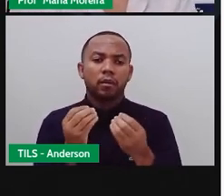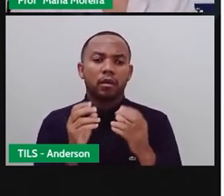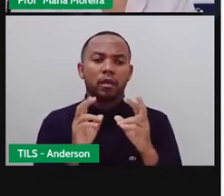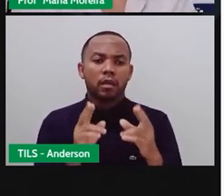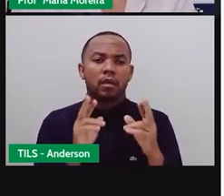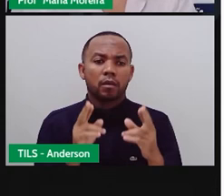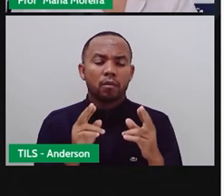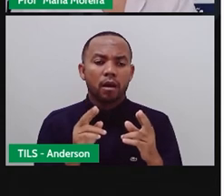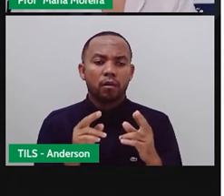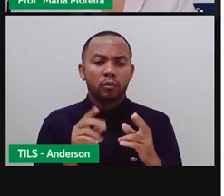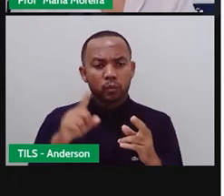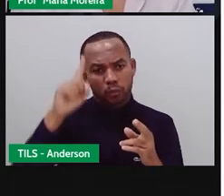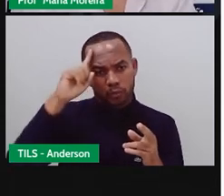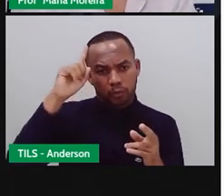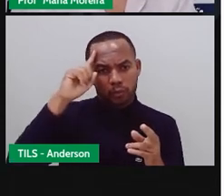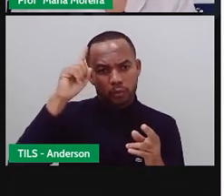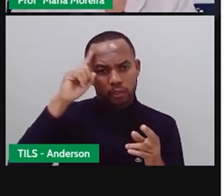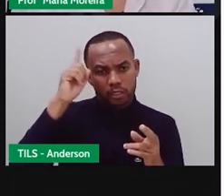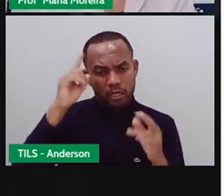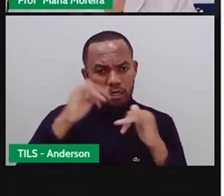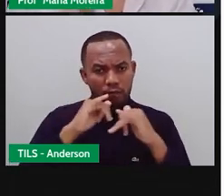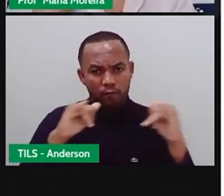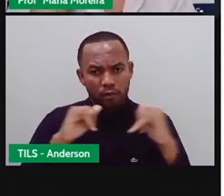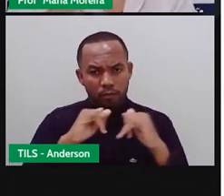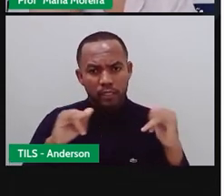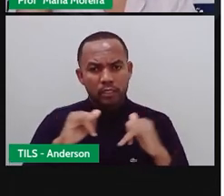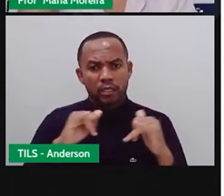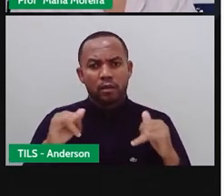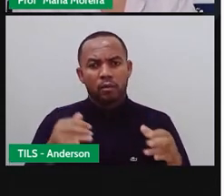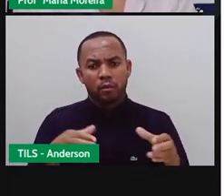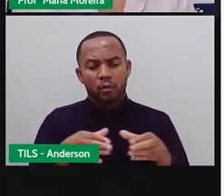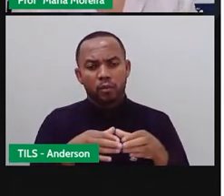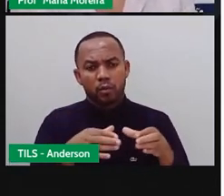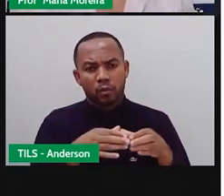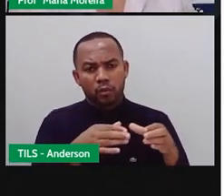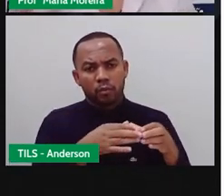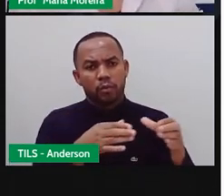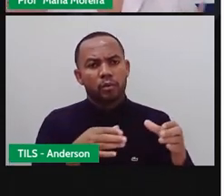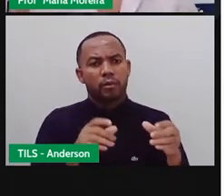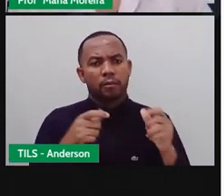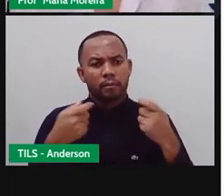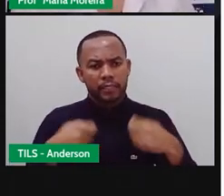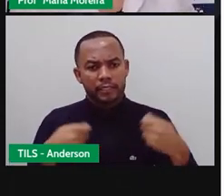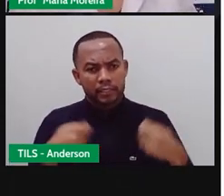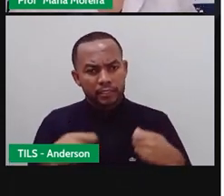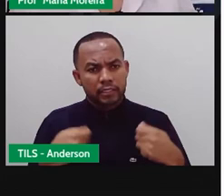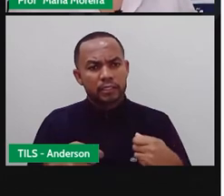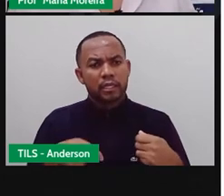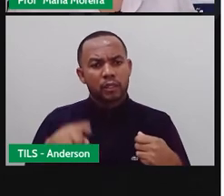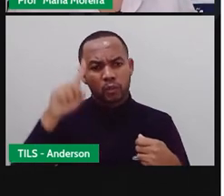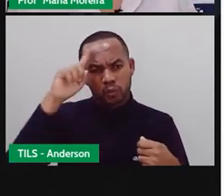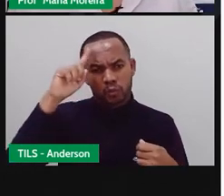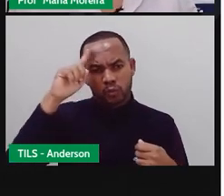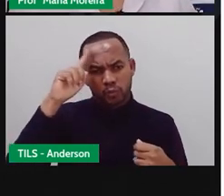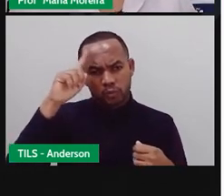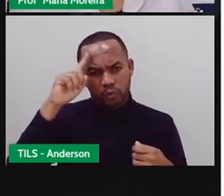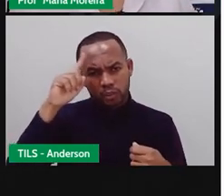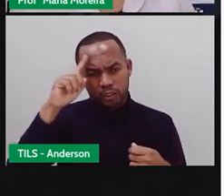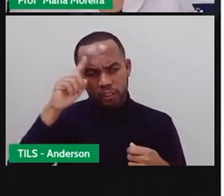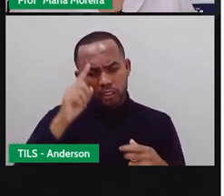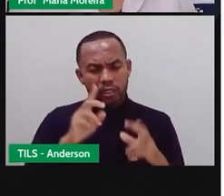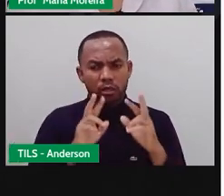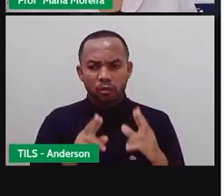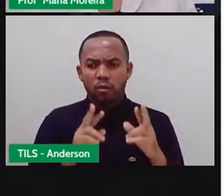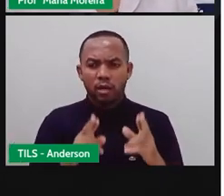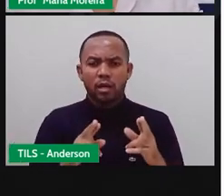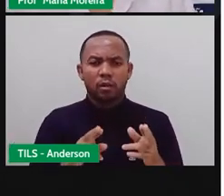espécie de diário. Então, aos administradores, aos donos de blog aí, eles precisam postar coisas diariamente, como um jornal